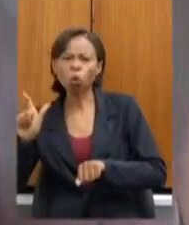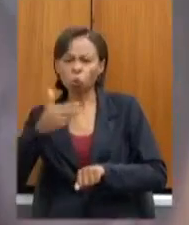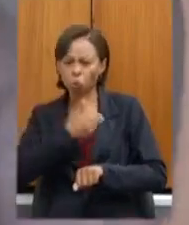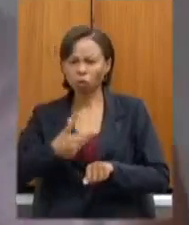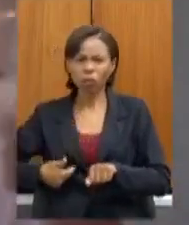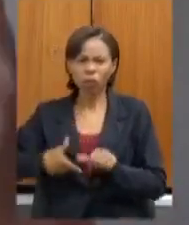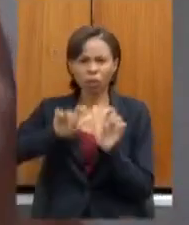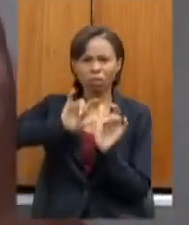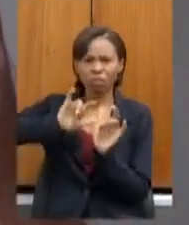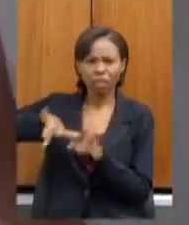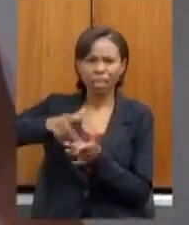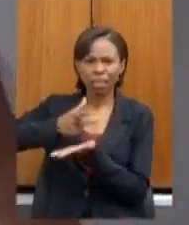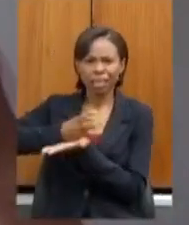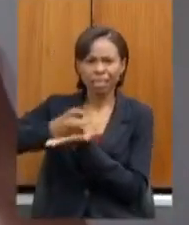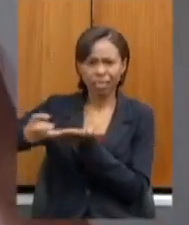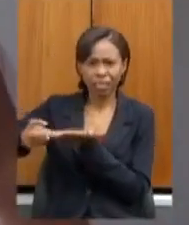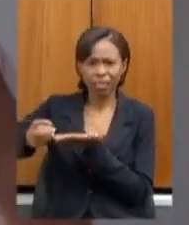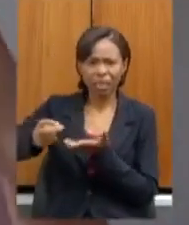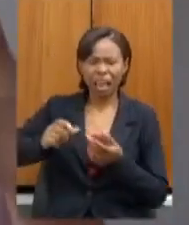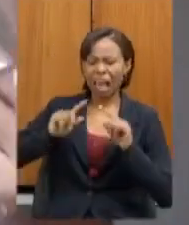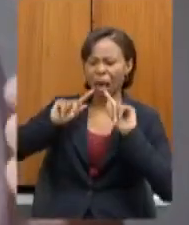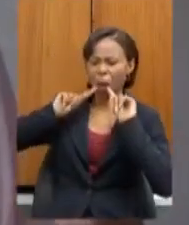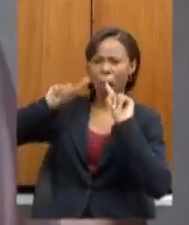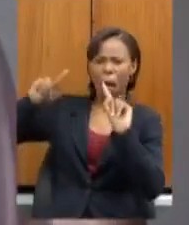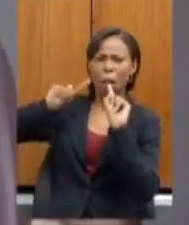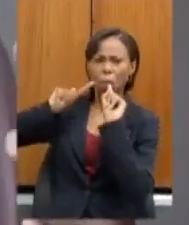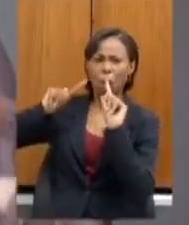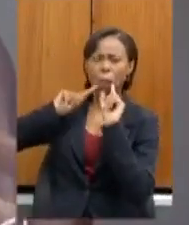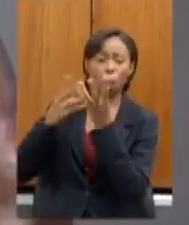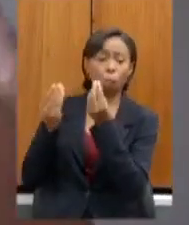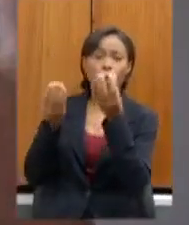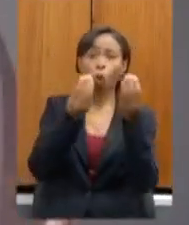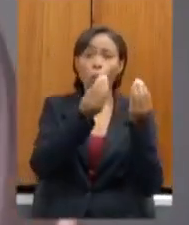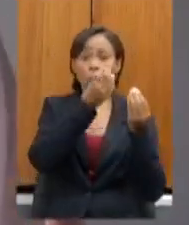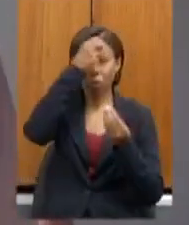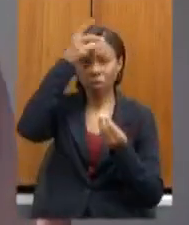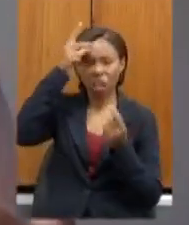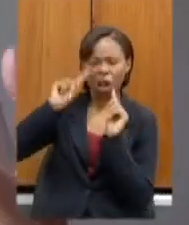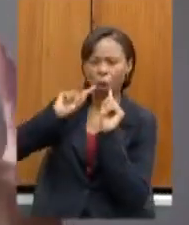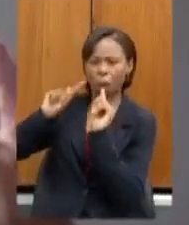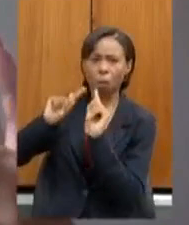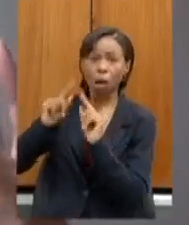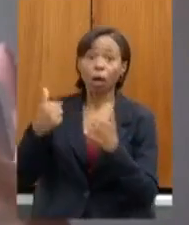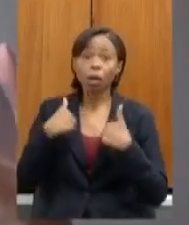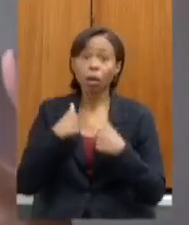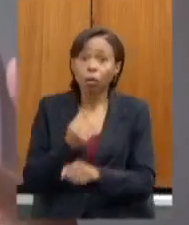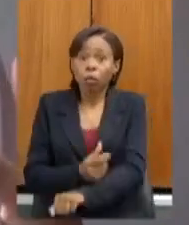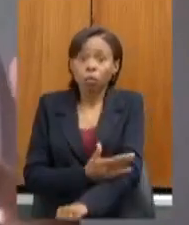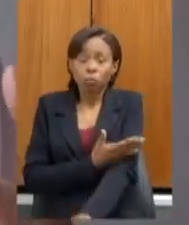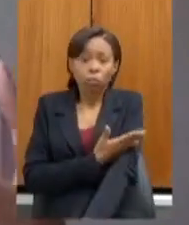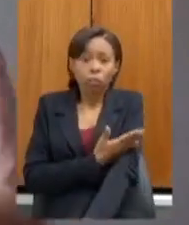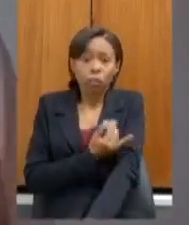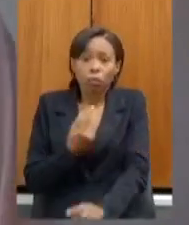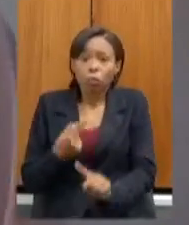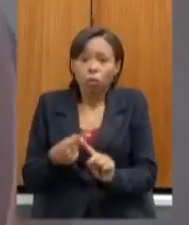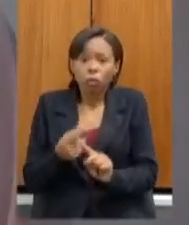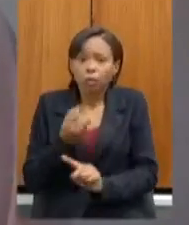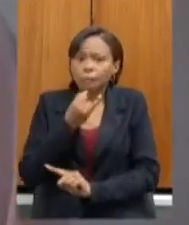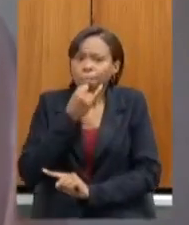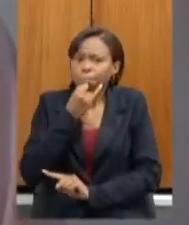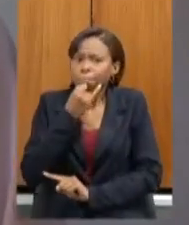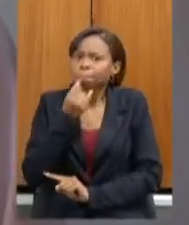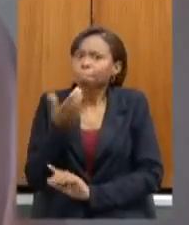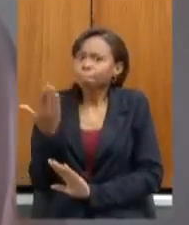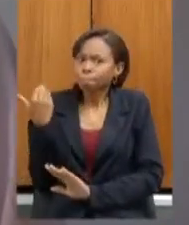de prefeitos eu fiquei emocionada pela tristeza daquele momento né e por que que é isso?